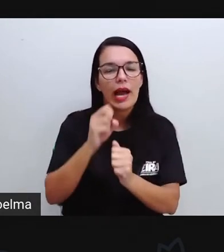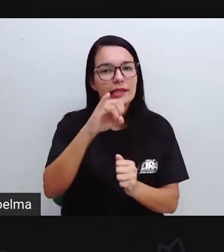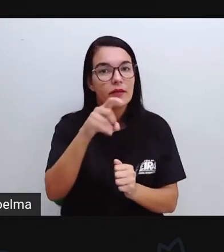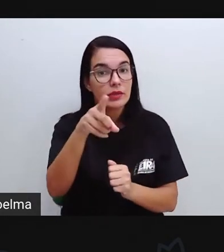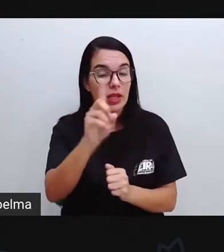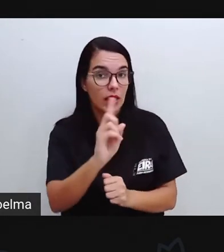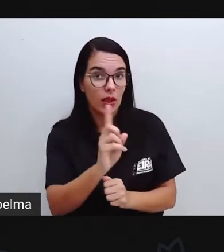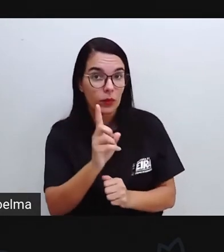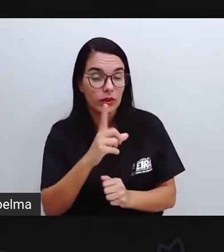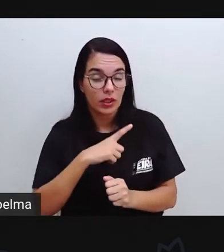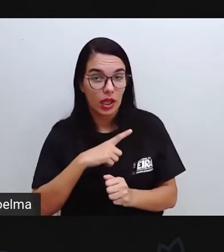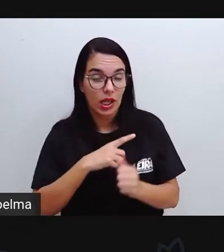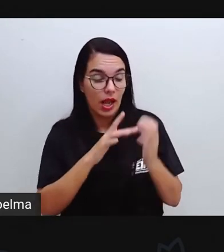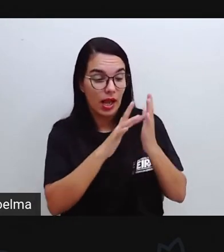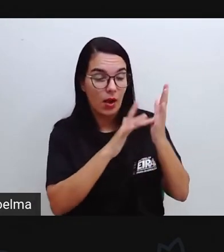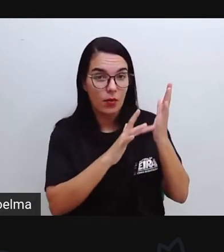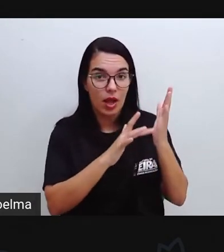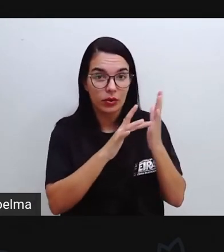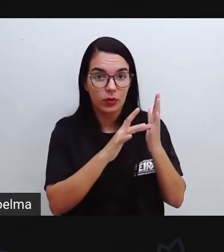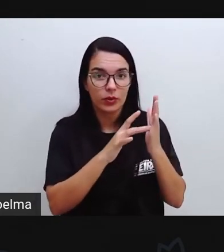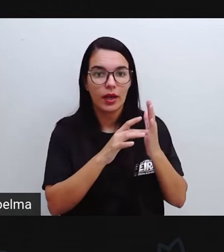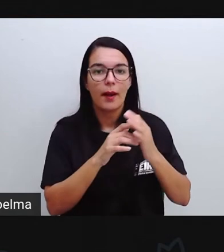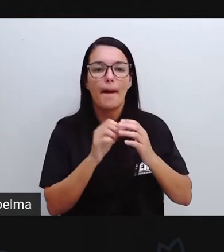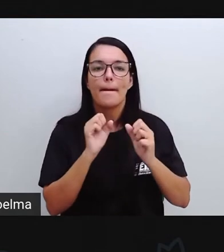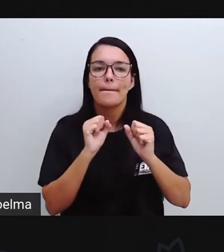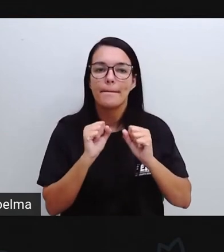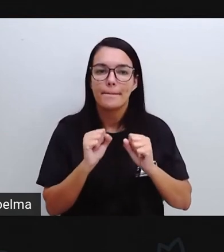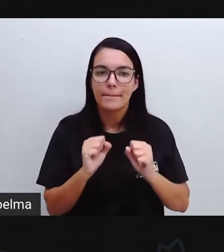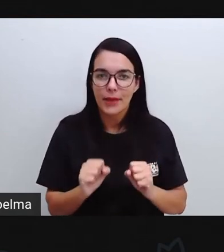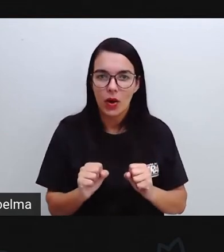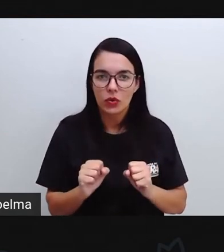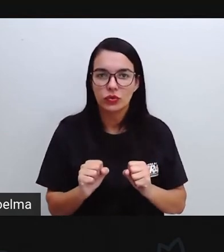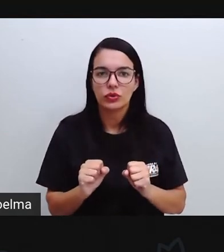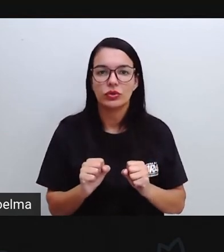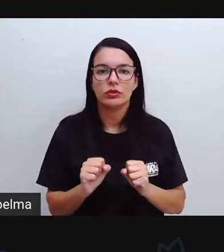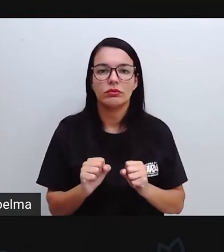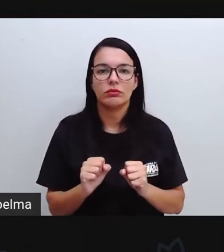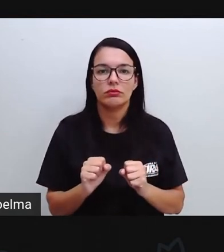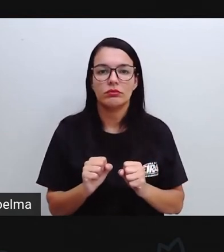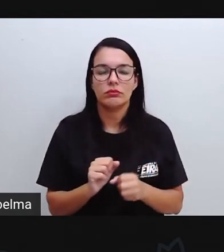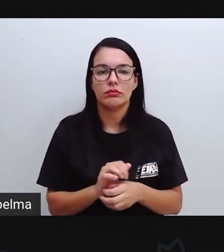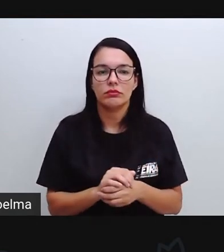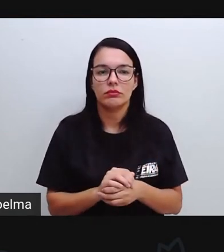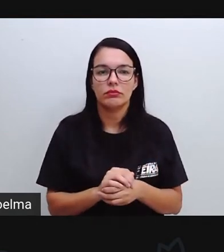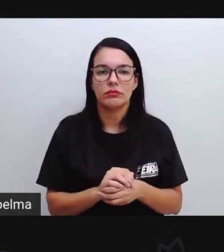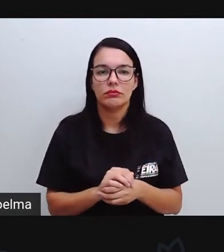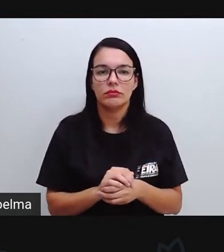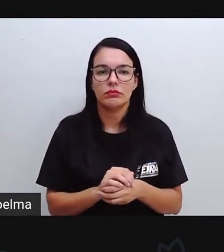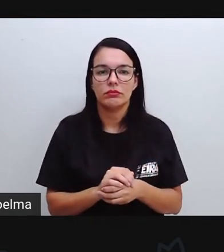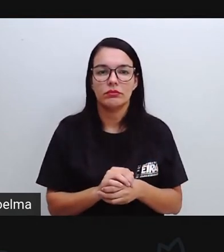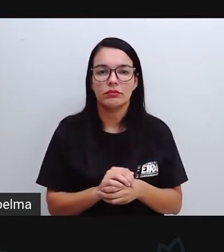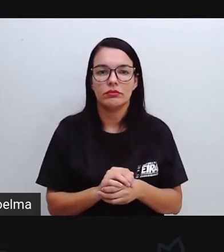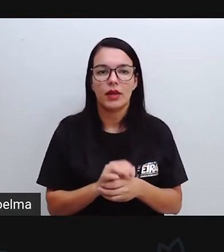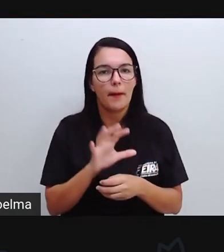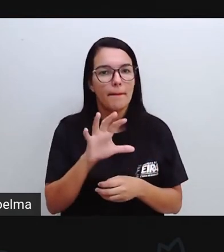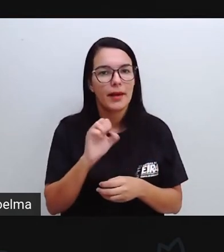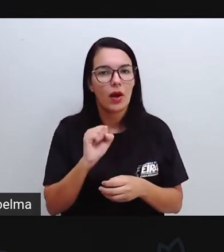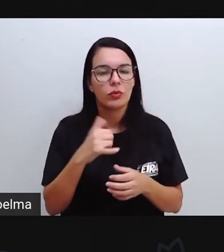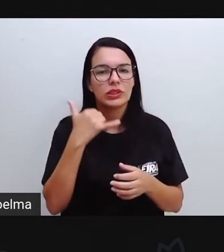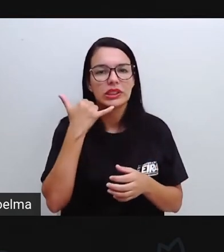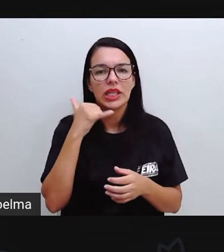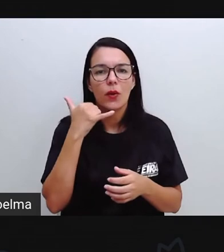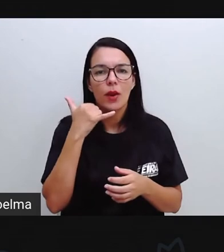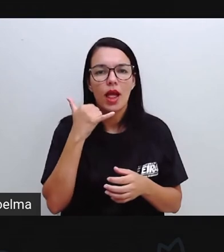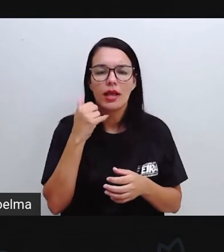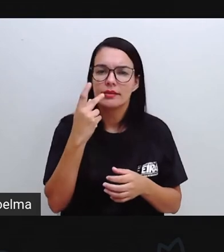a calculadora, você pode pegar o seu celular, o